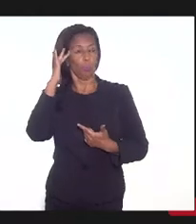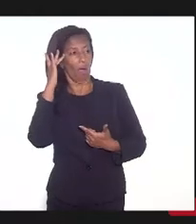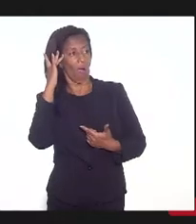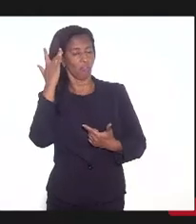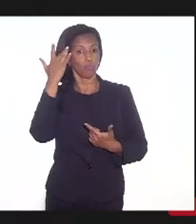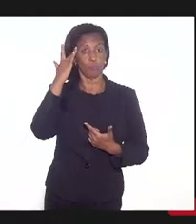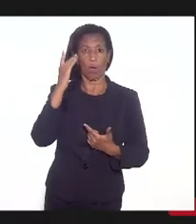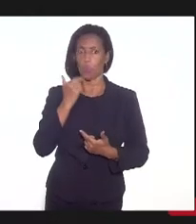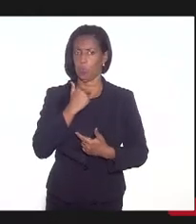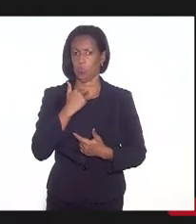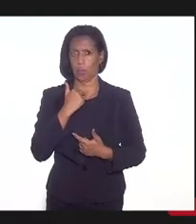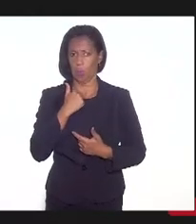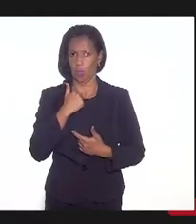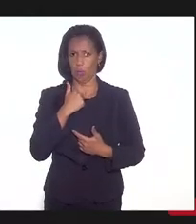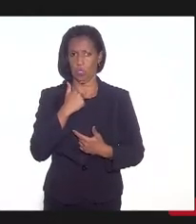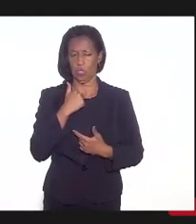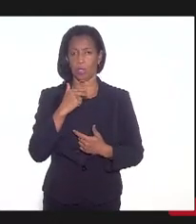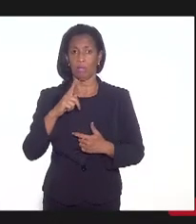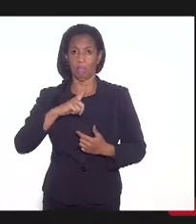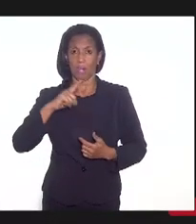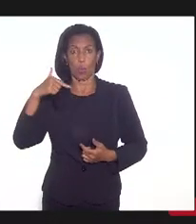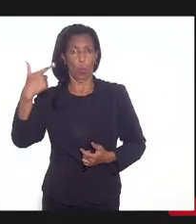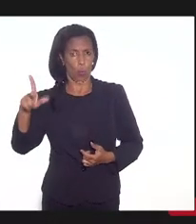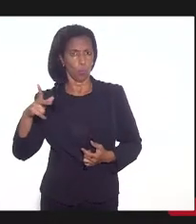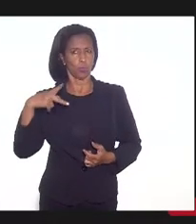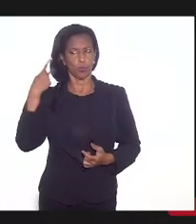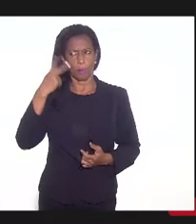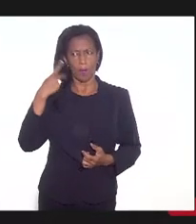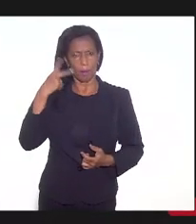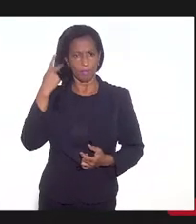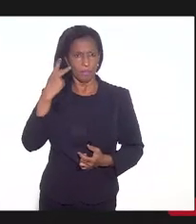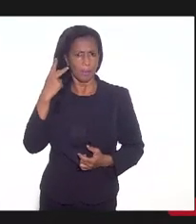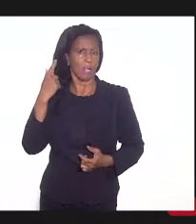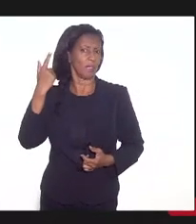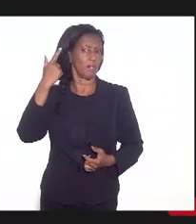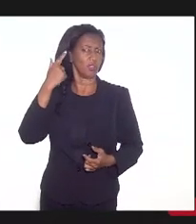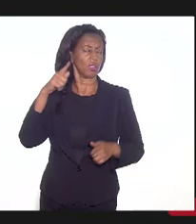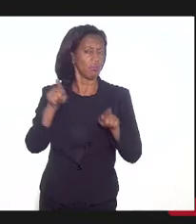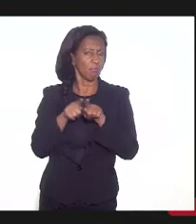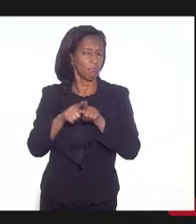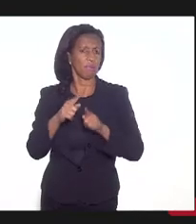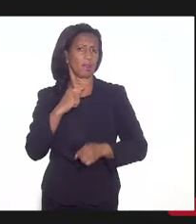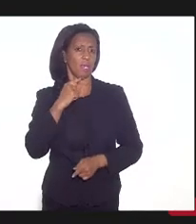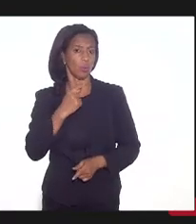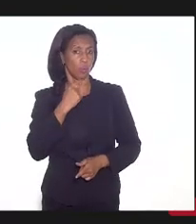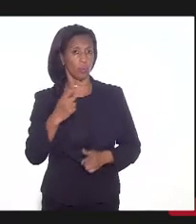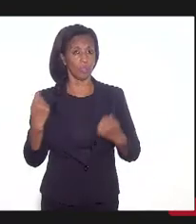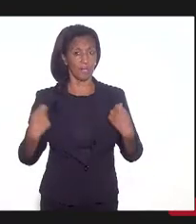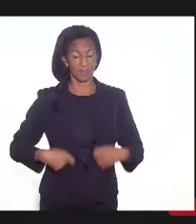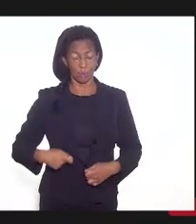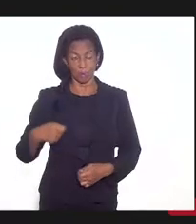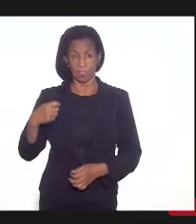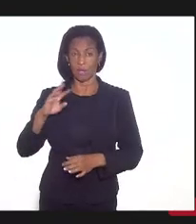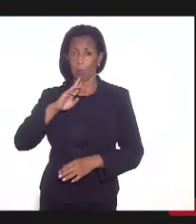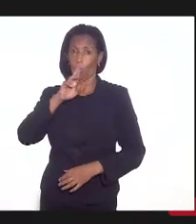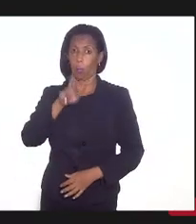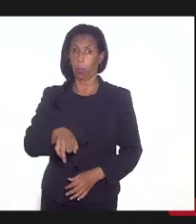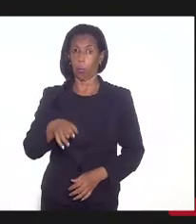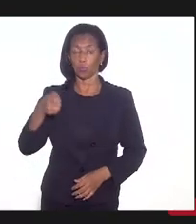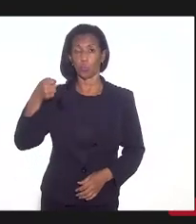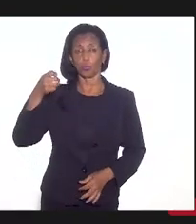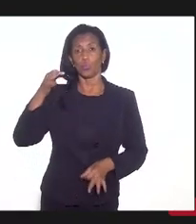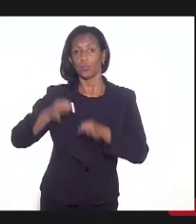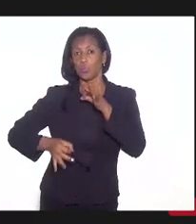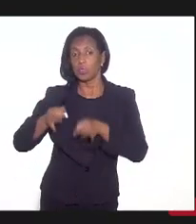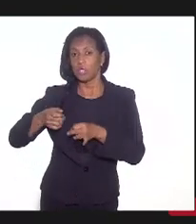provisoriamente no plano, tem outros parlamentares que acham que não, então tem que ter uma decisão jurídica, no meu